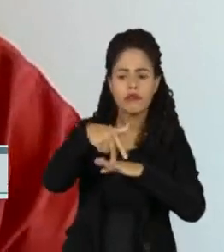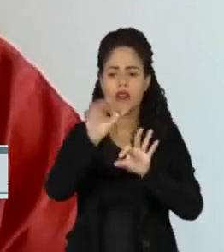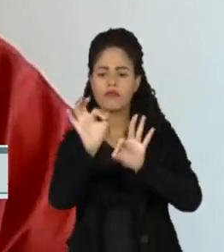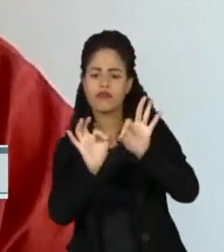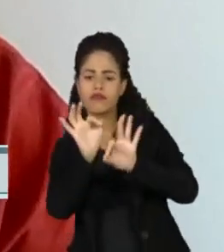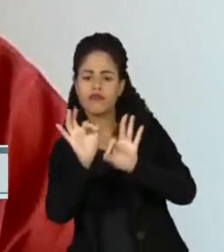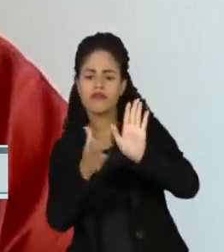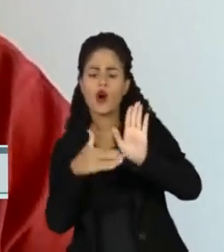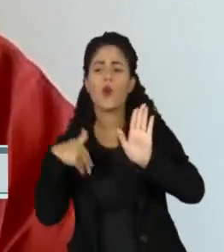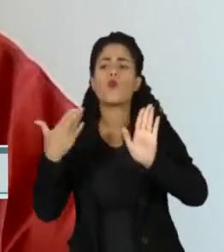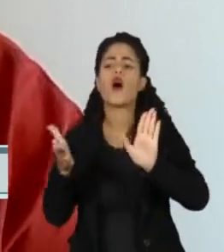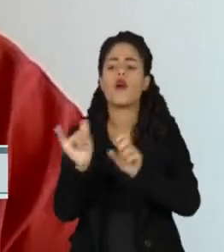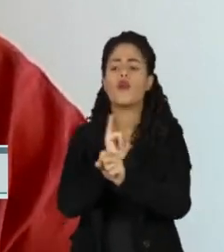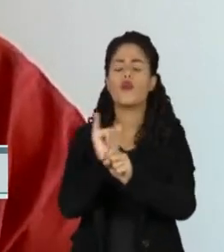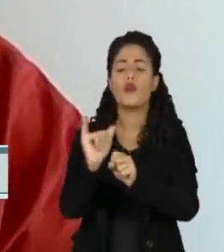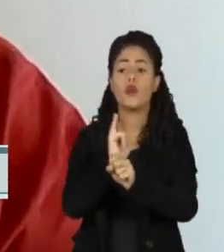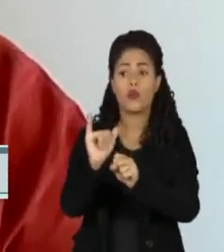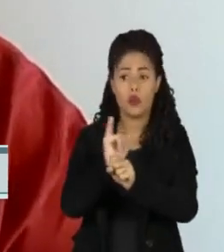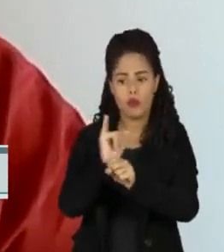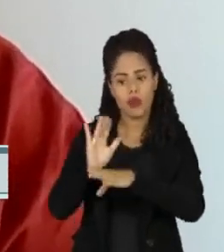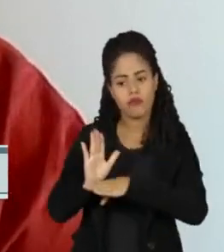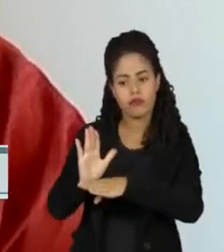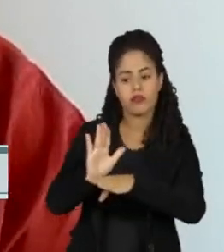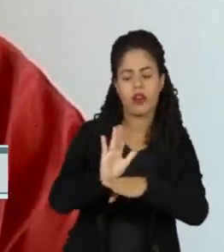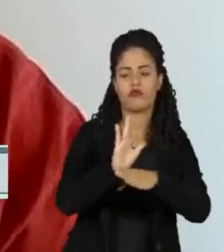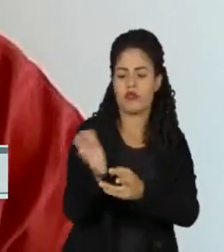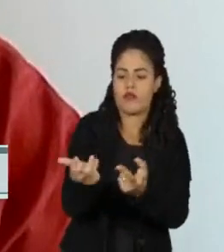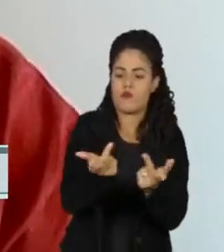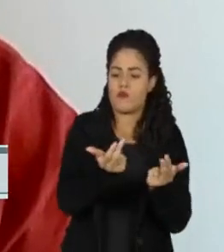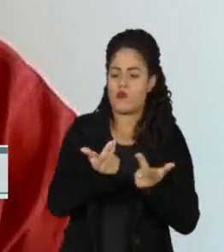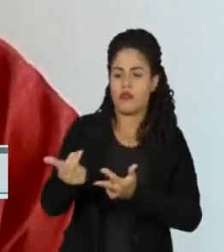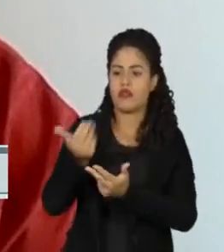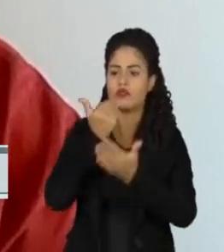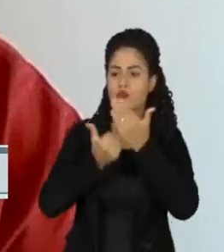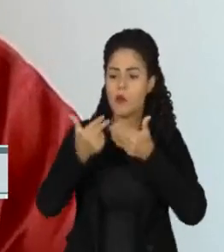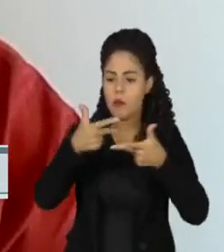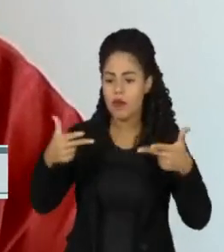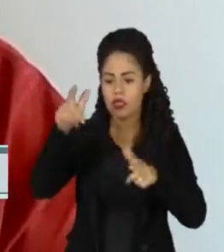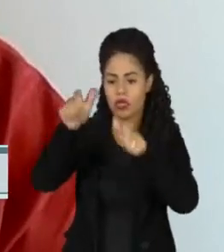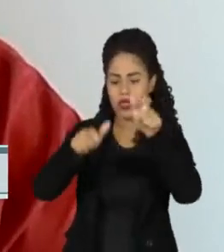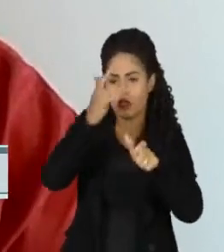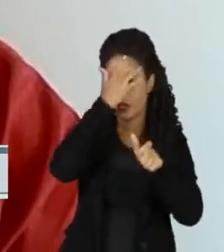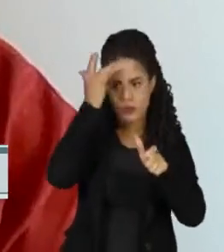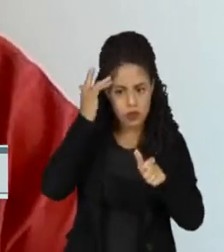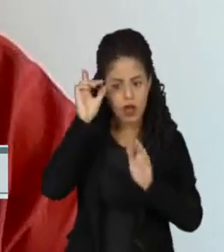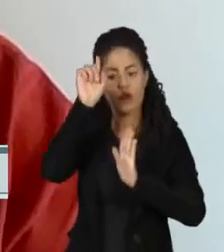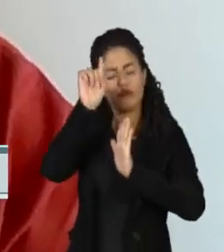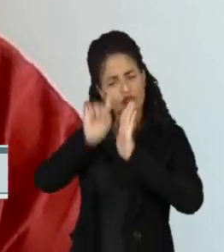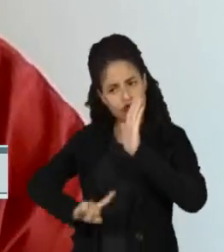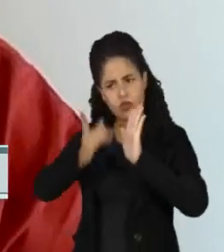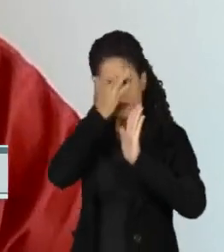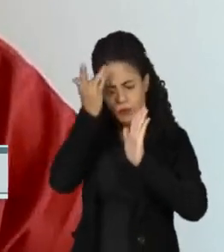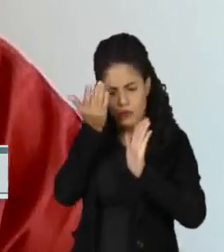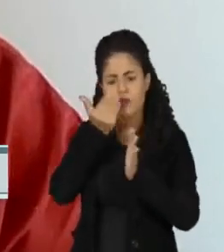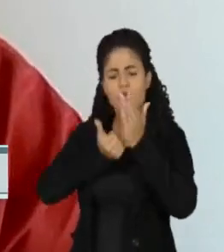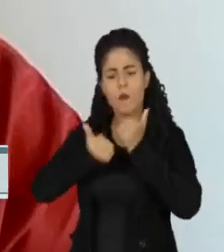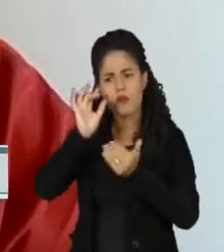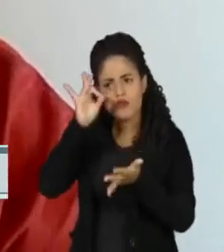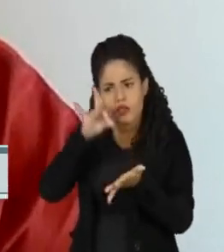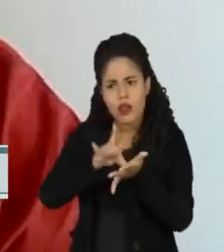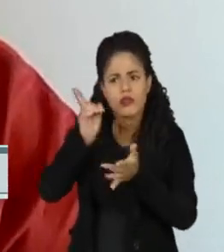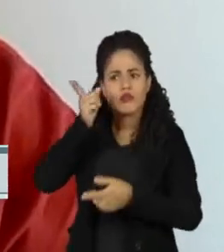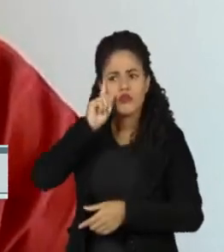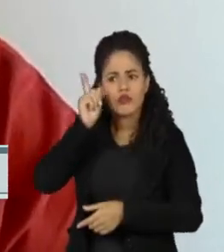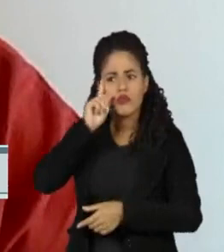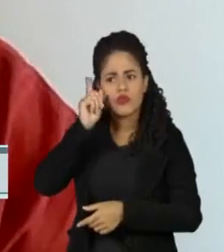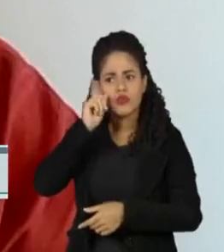importantes para a garantia desse direito humano, que a gente não pode esquecer que a alimentação é direito humano, está garantido